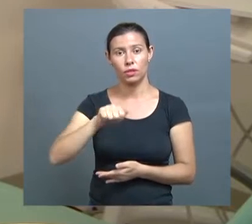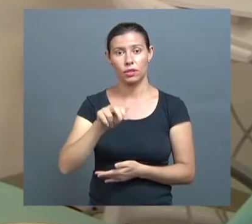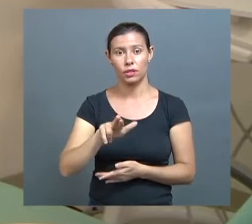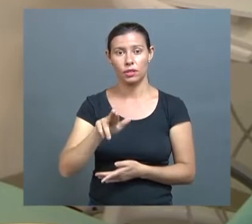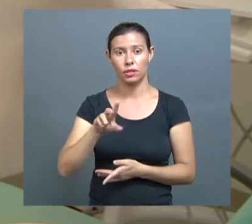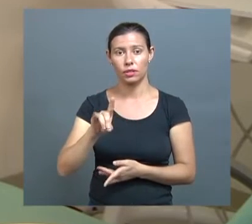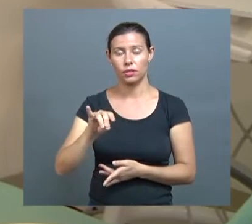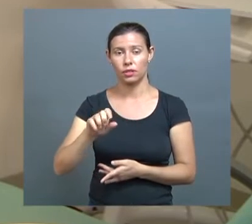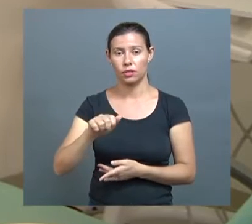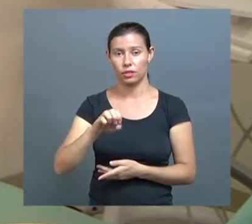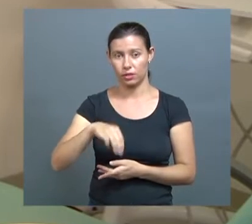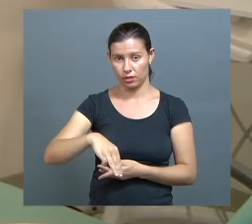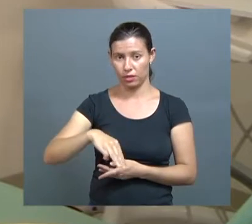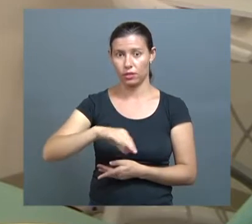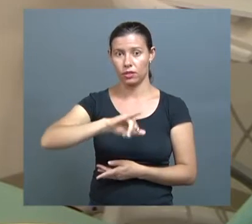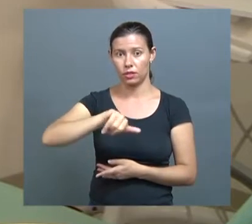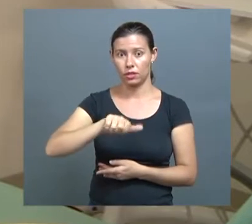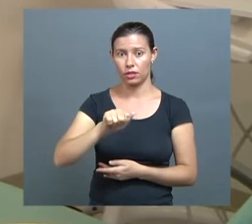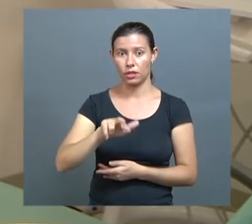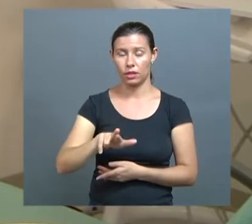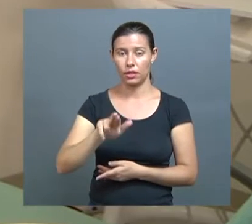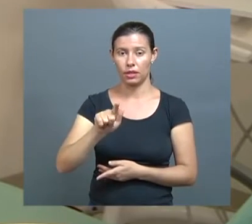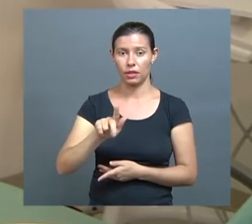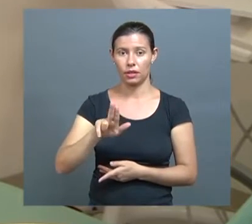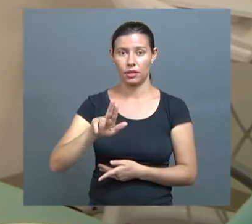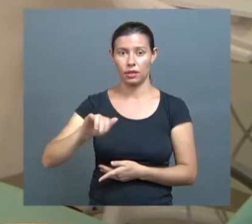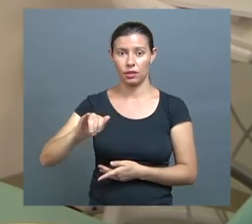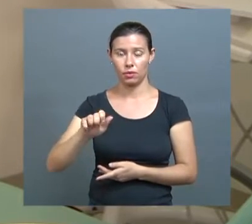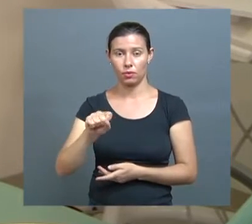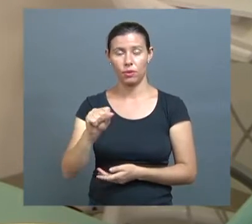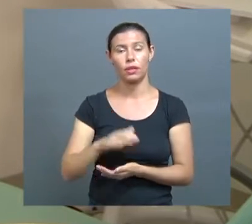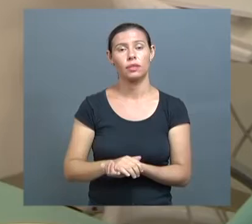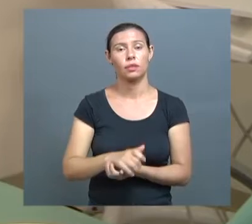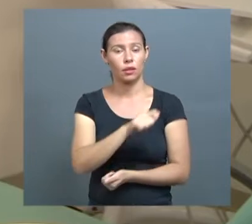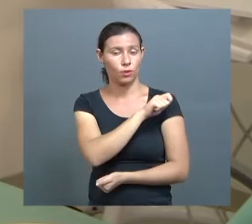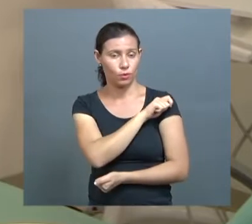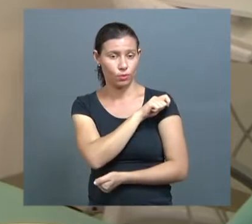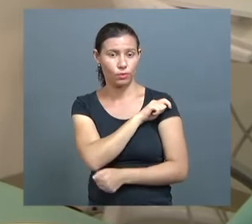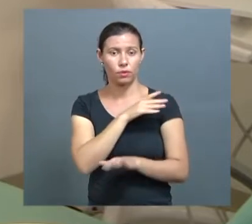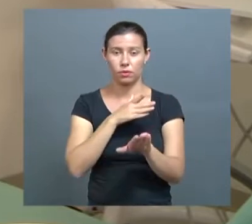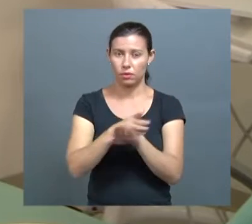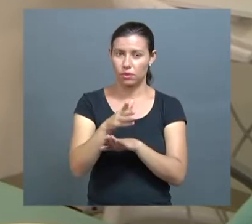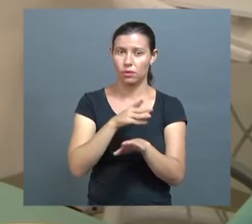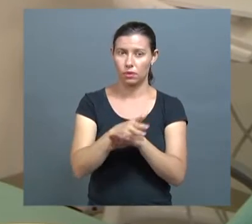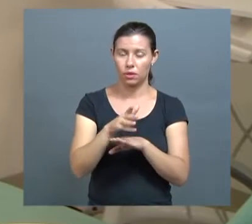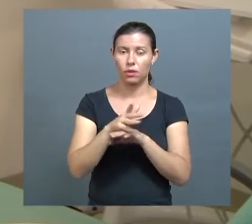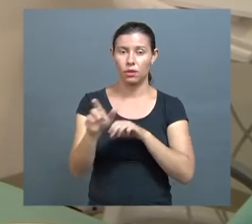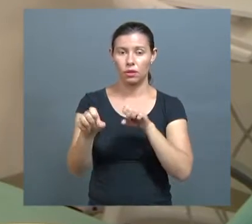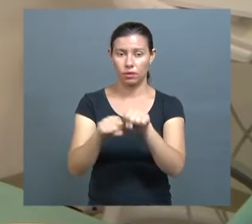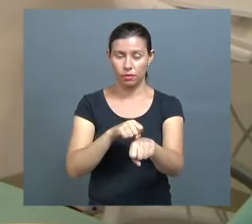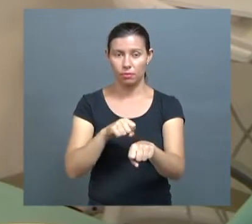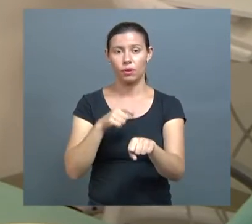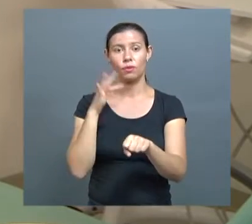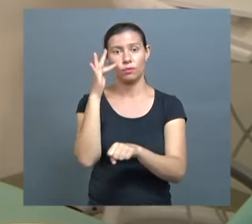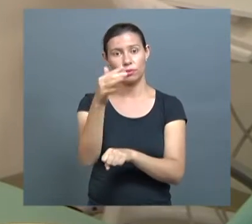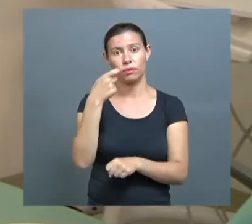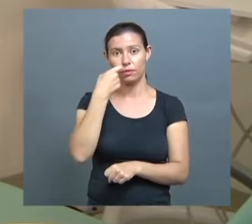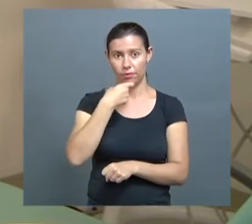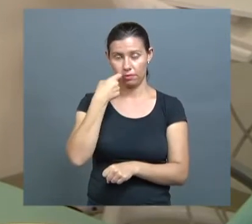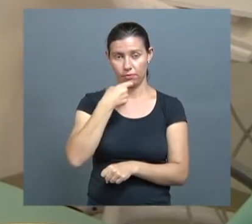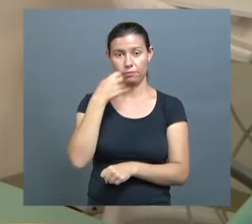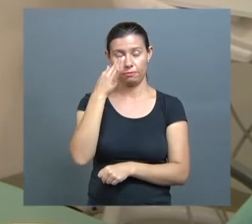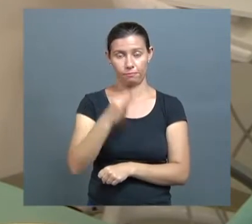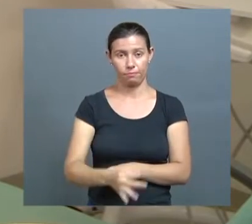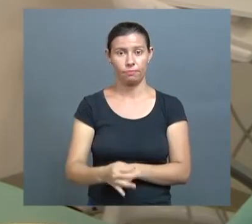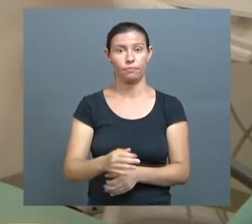graduação trabalham adquirindo a destreza, fazendo o devido treinamento para que sejam formados como cirurgiões dentistas de